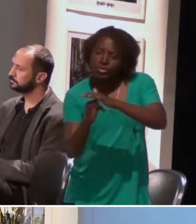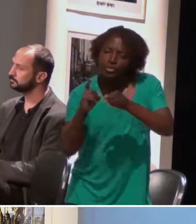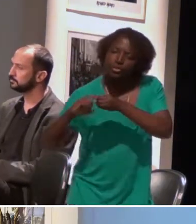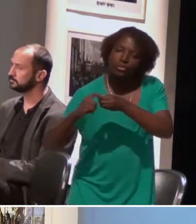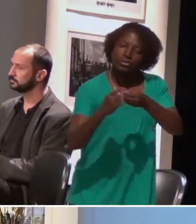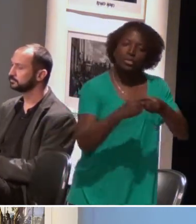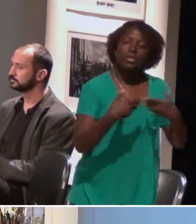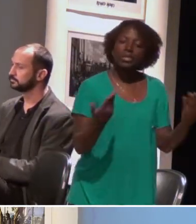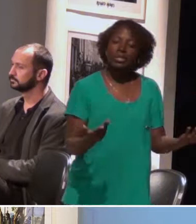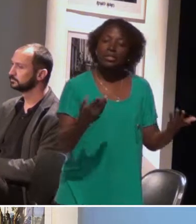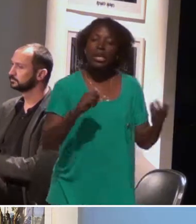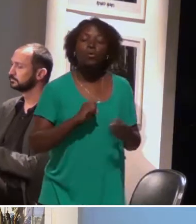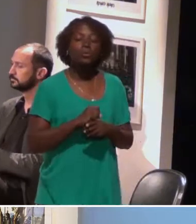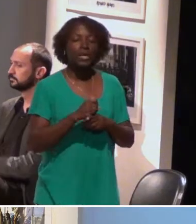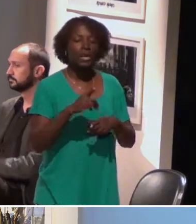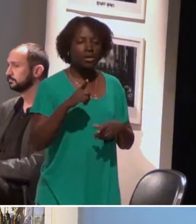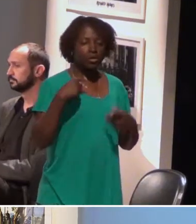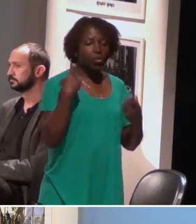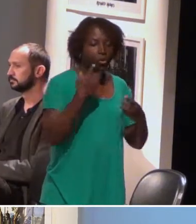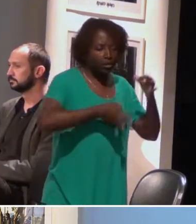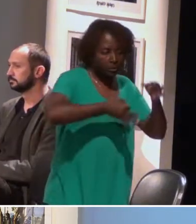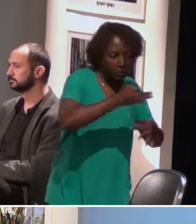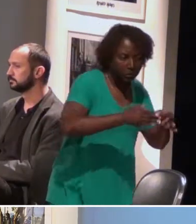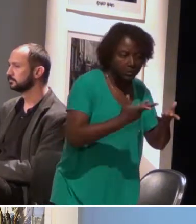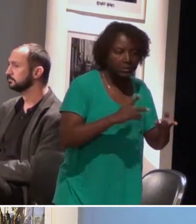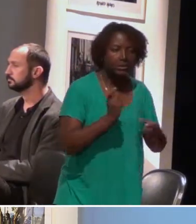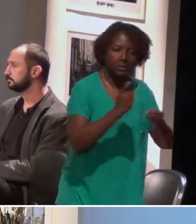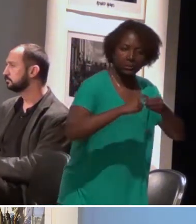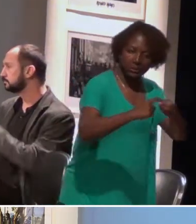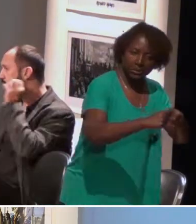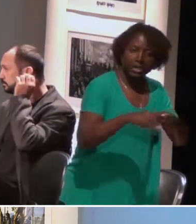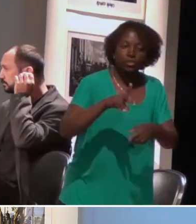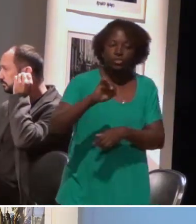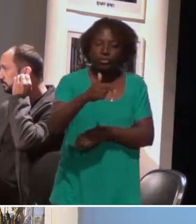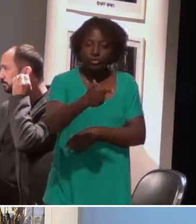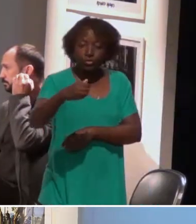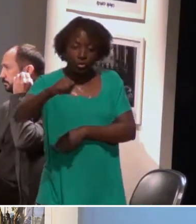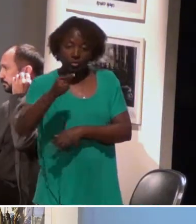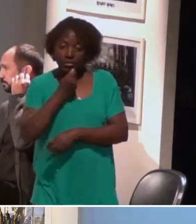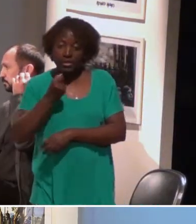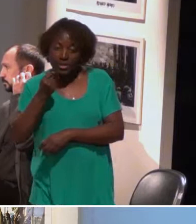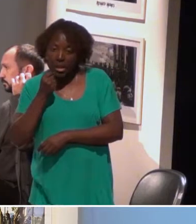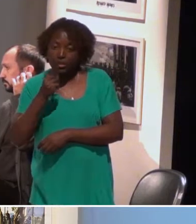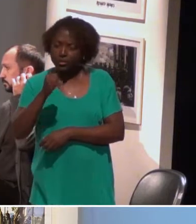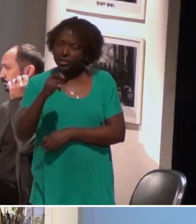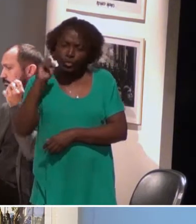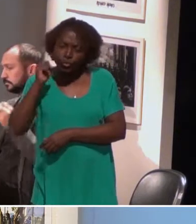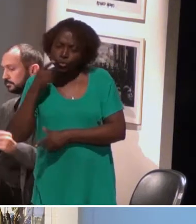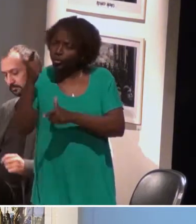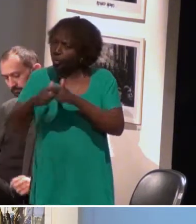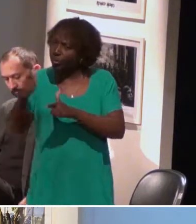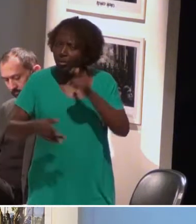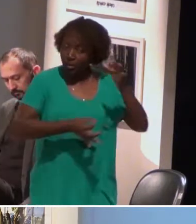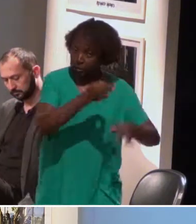Defensoria Pública, a gente vai fazer um multirão bilíngue para atender os surdos no dia 29 de setembro, então, qualquer surdo que tenha qualquer dificuldade